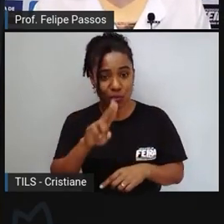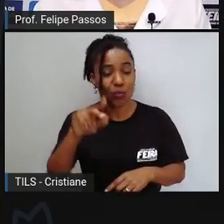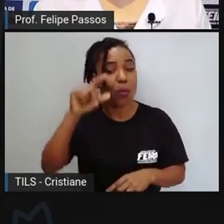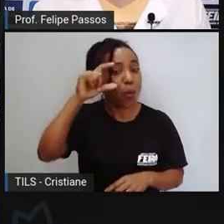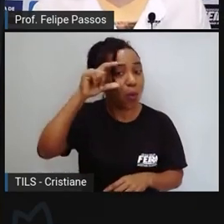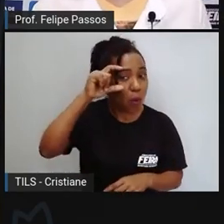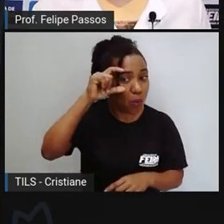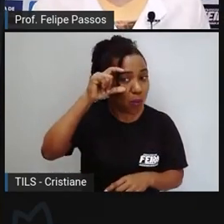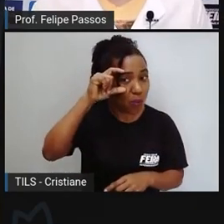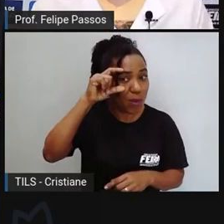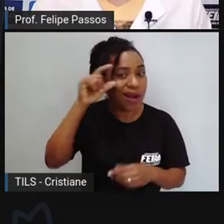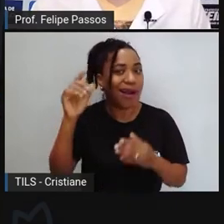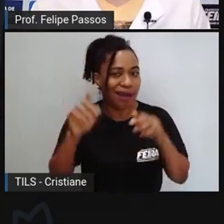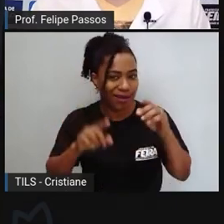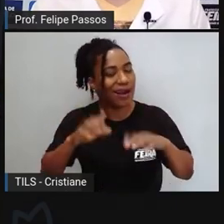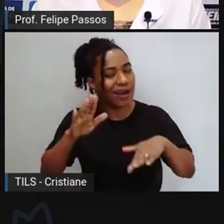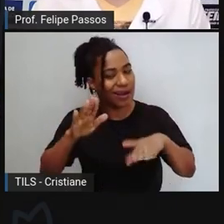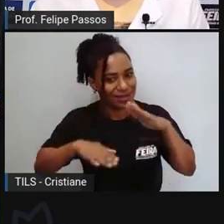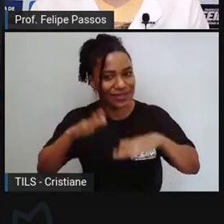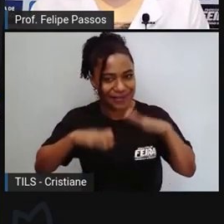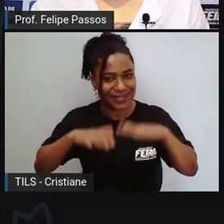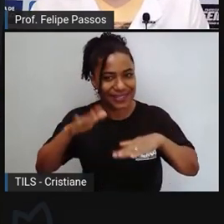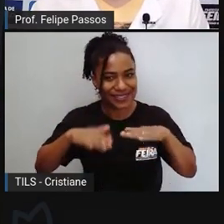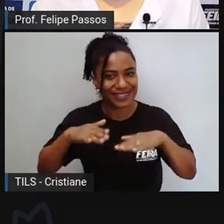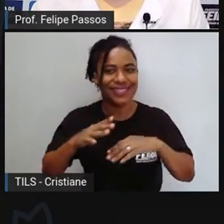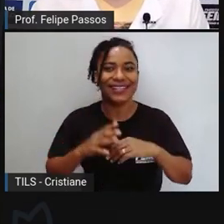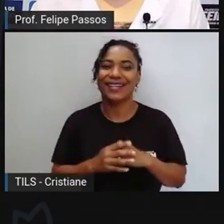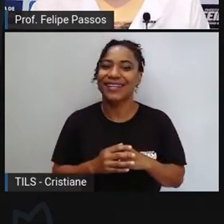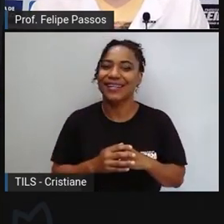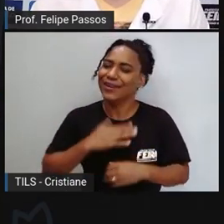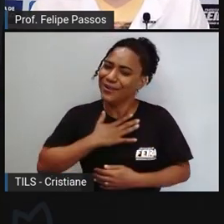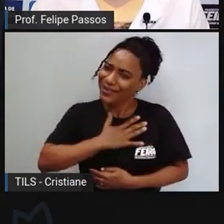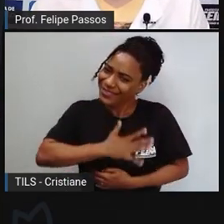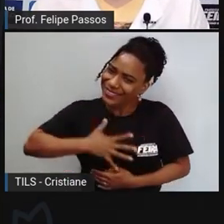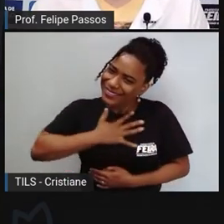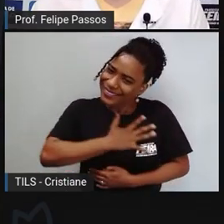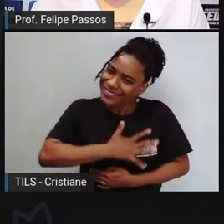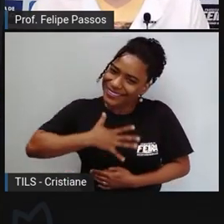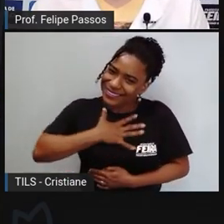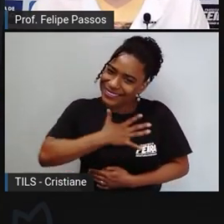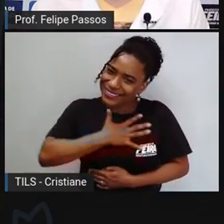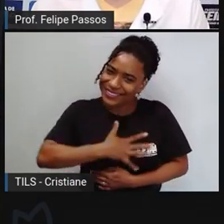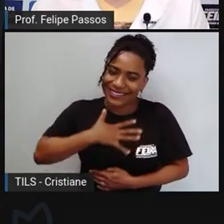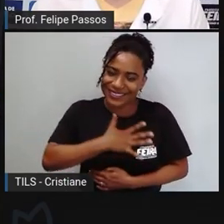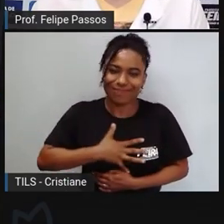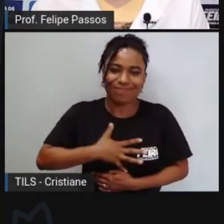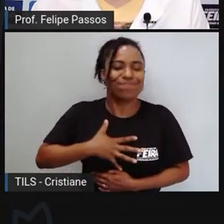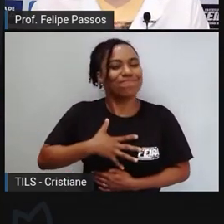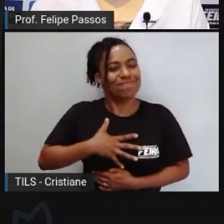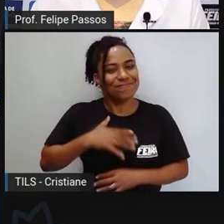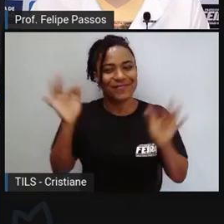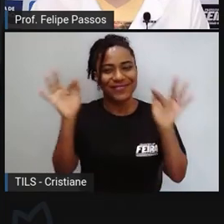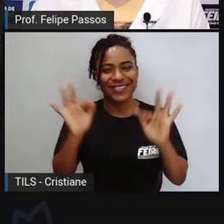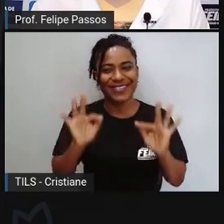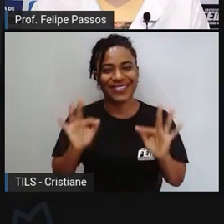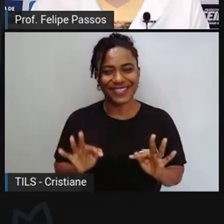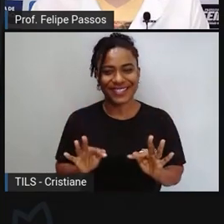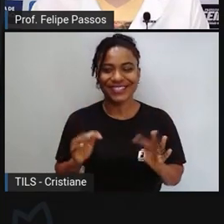e tenho grande satisfação como ferenci de poder estar